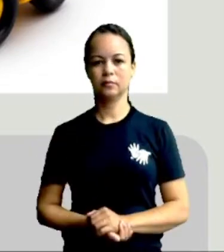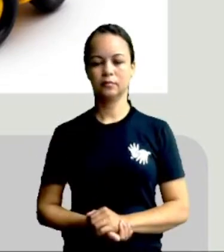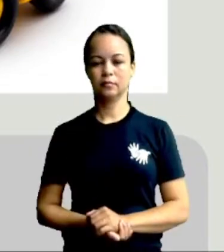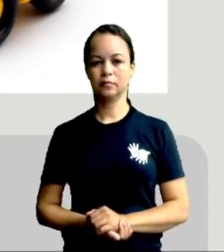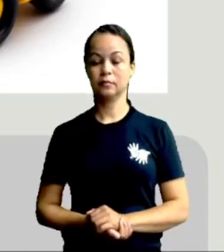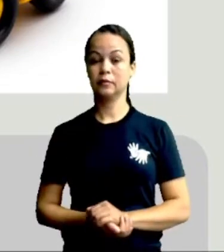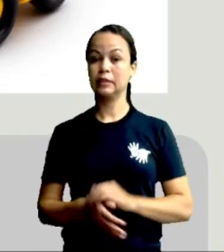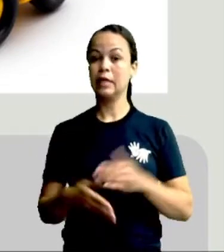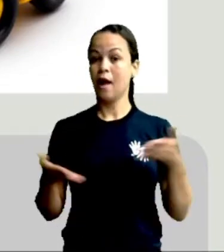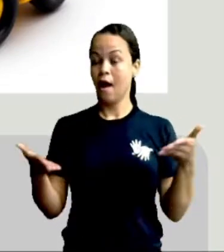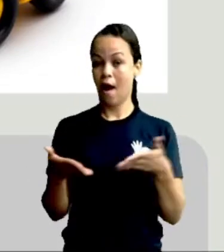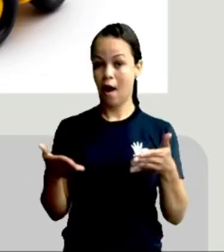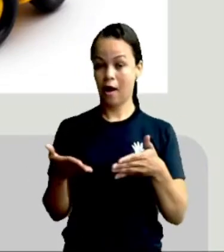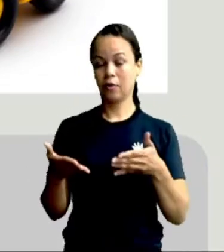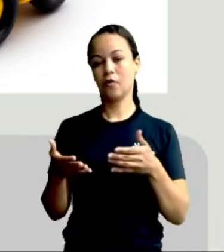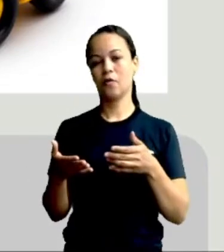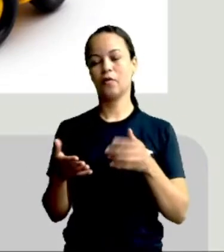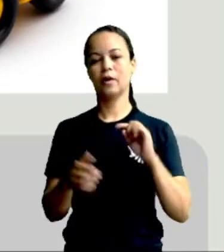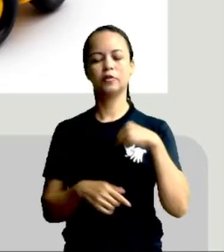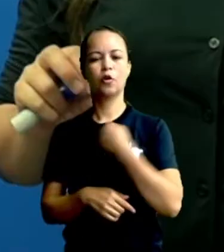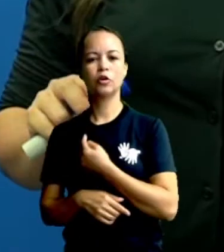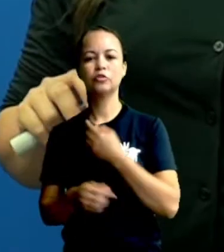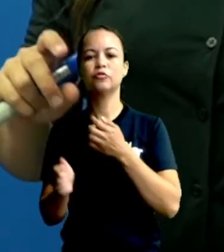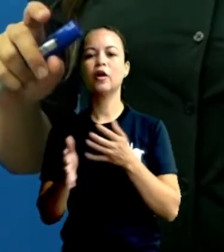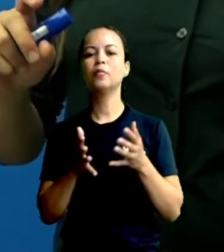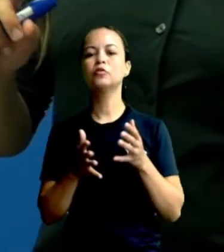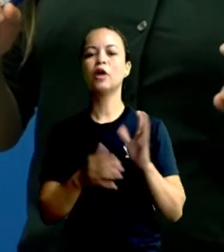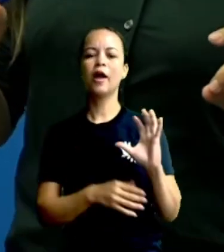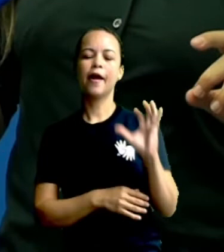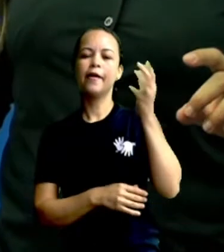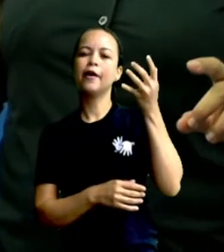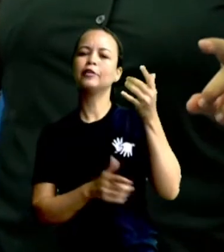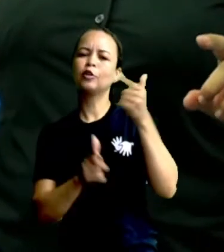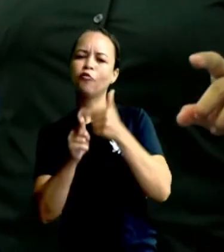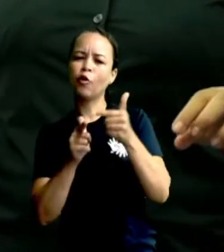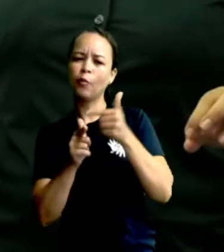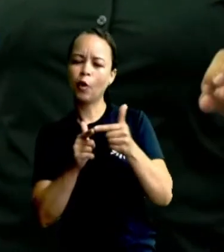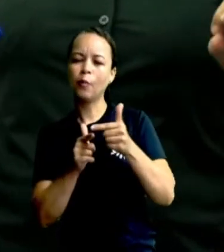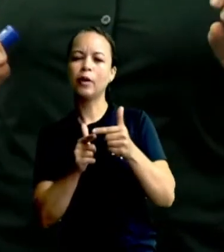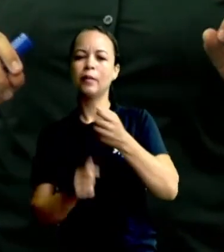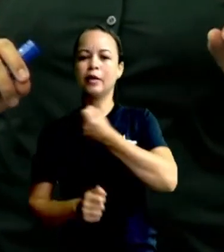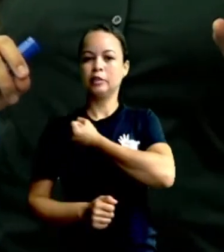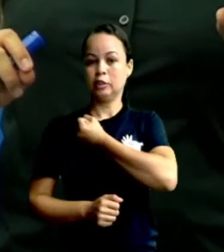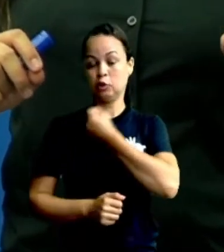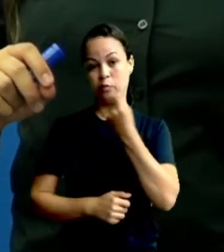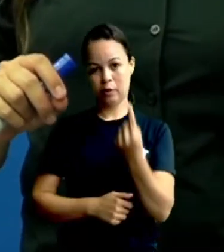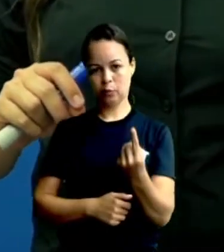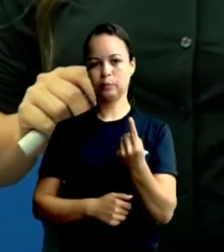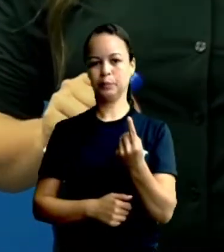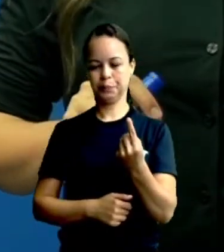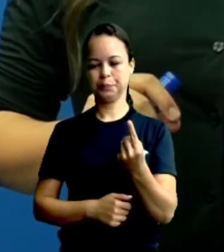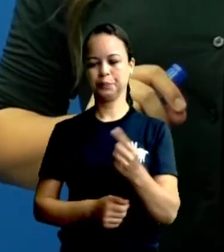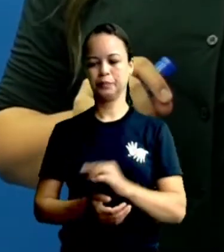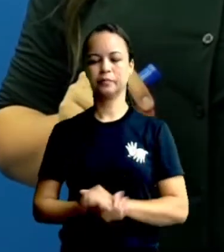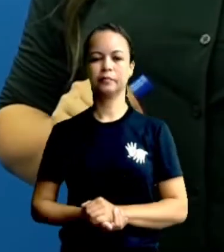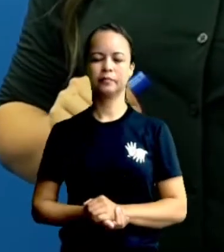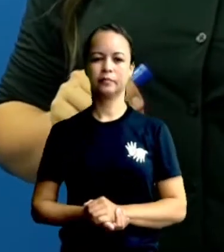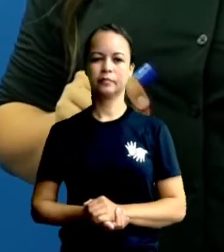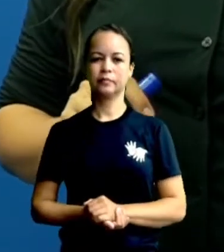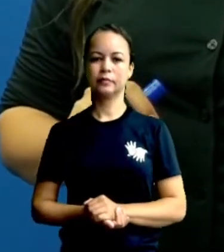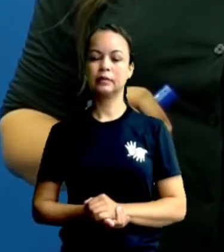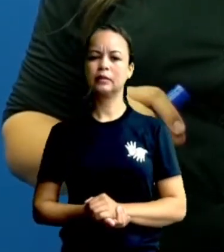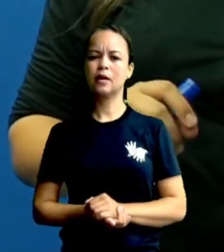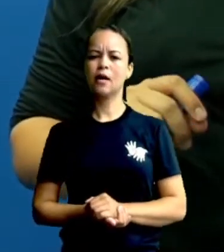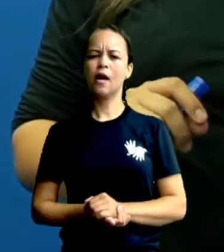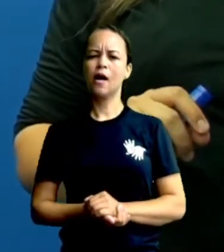Aí, gente, agora nós vamos para a nossa situação problema número 1. A